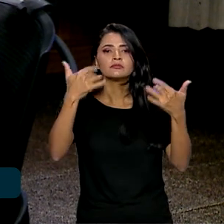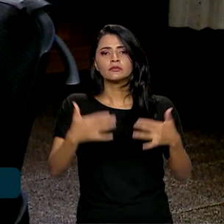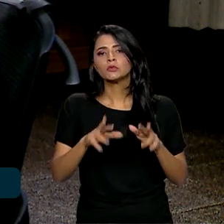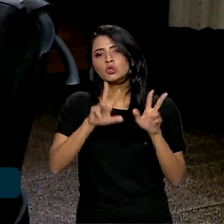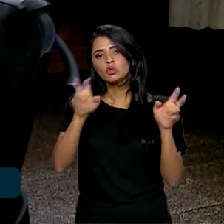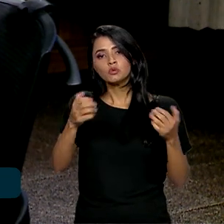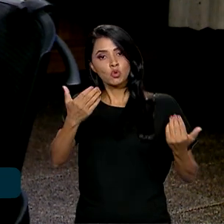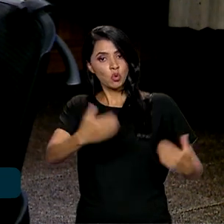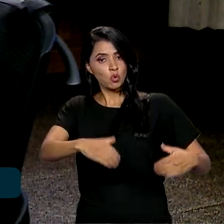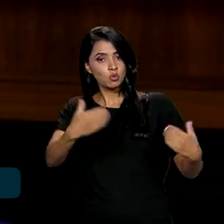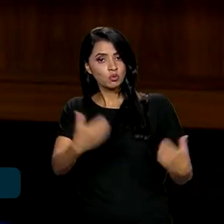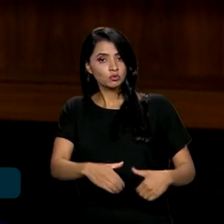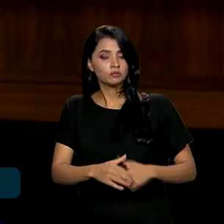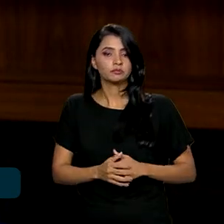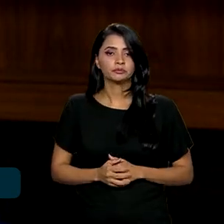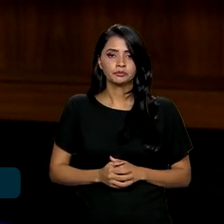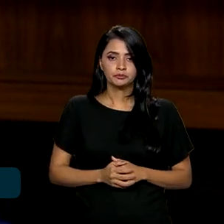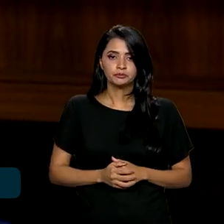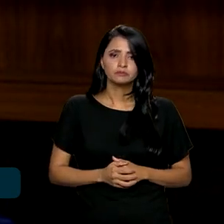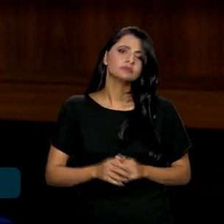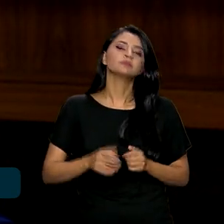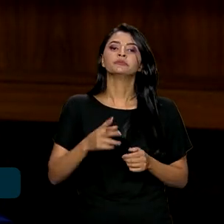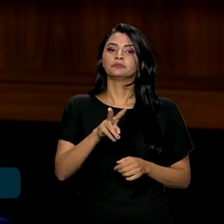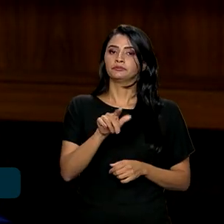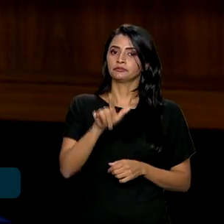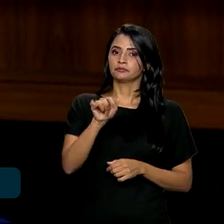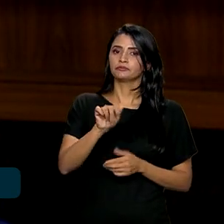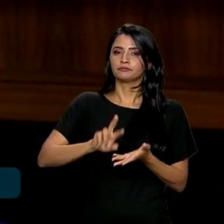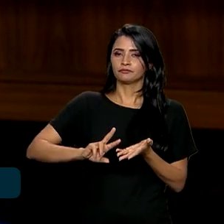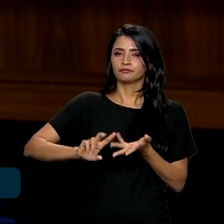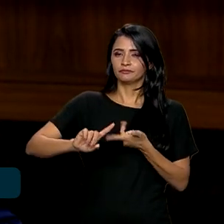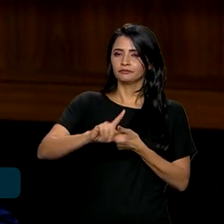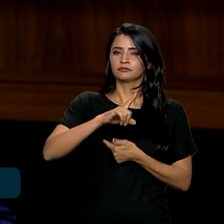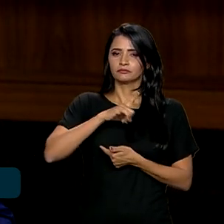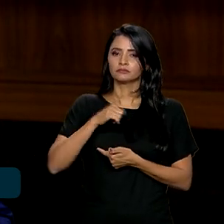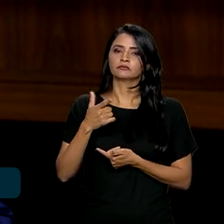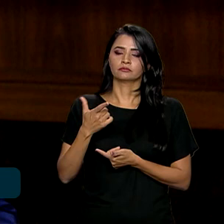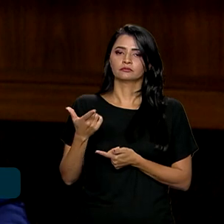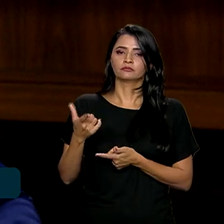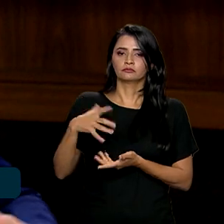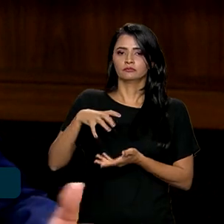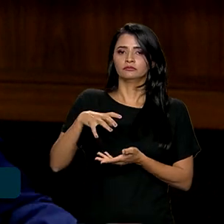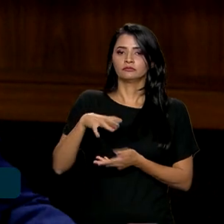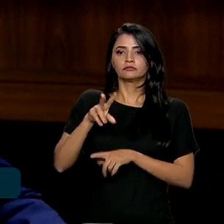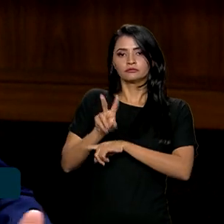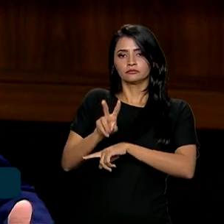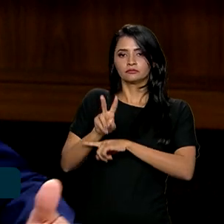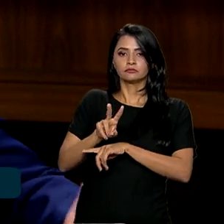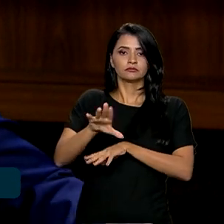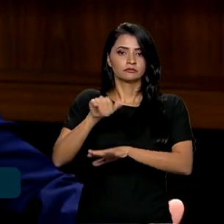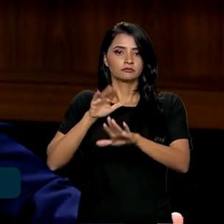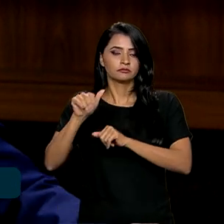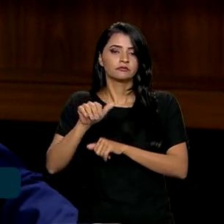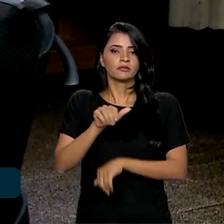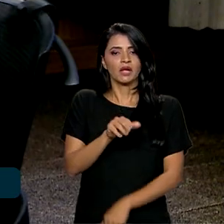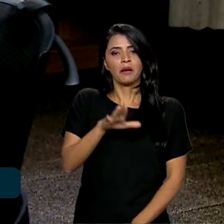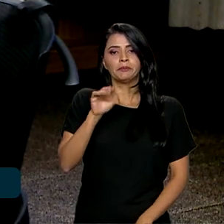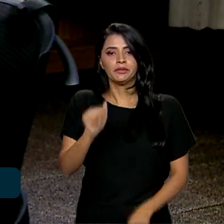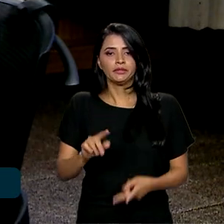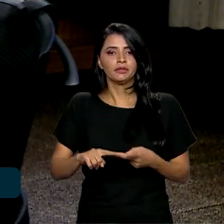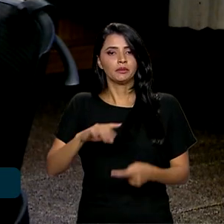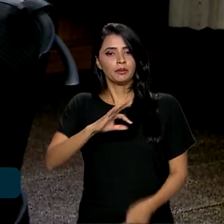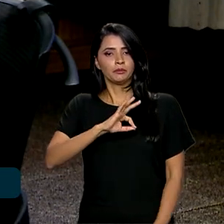concursos públicos. Vários concursos que tinham cadastro reserva estão sendo chamados. da ABIN, da Polícia Federal